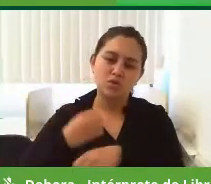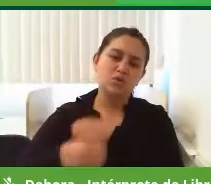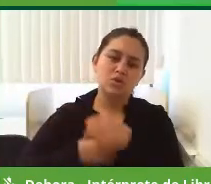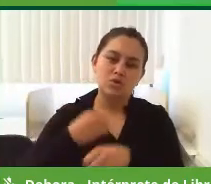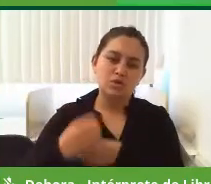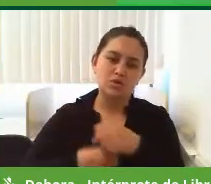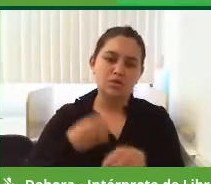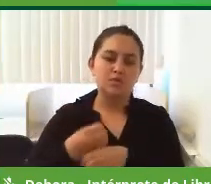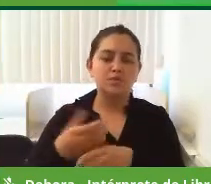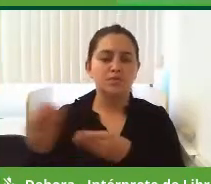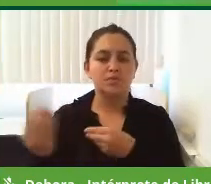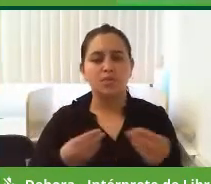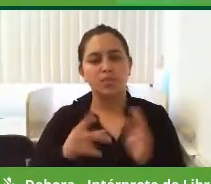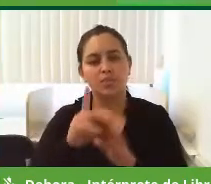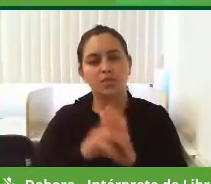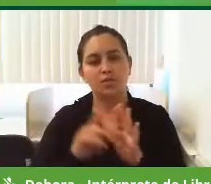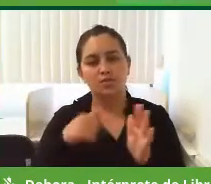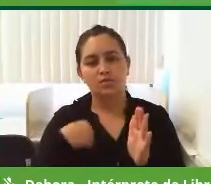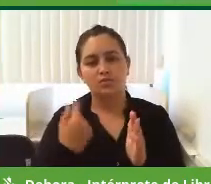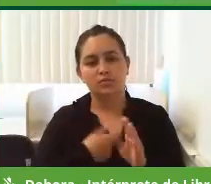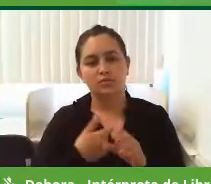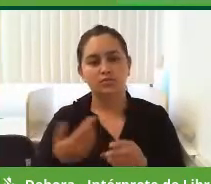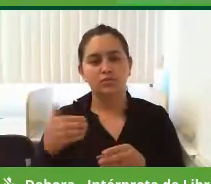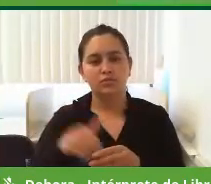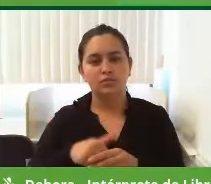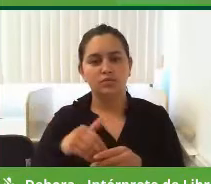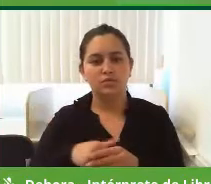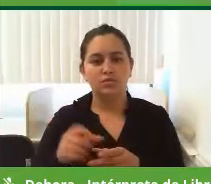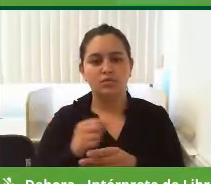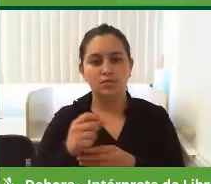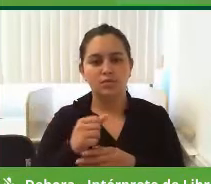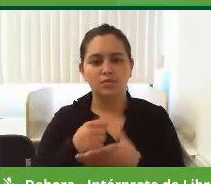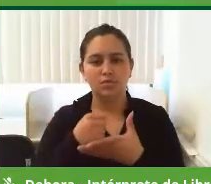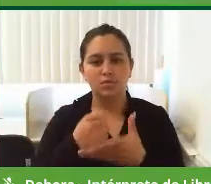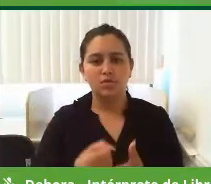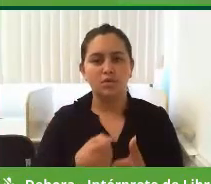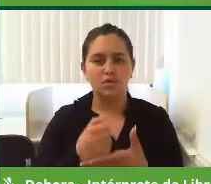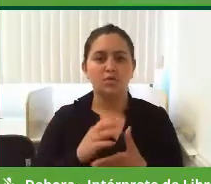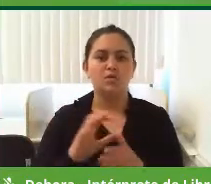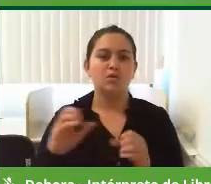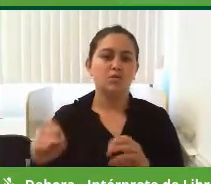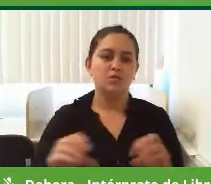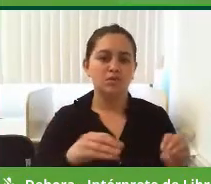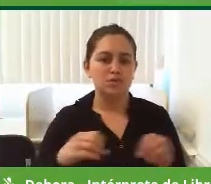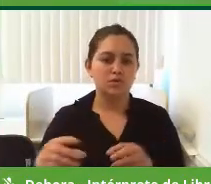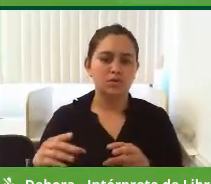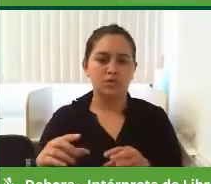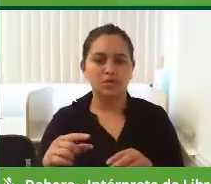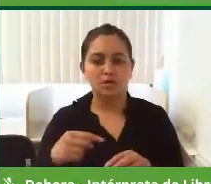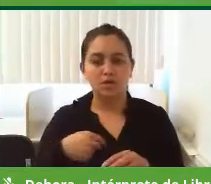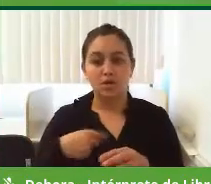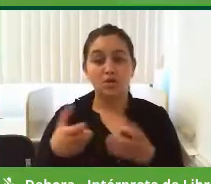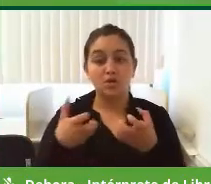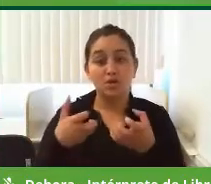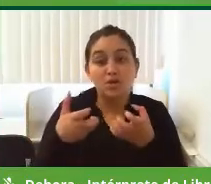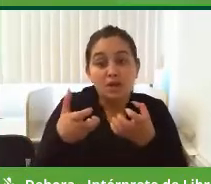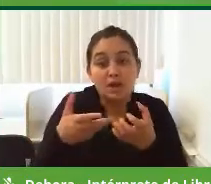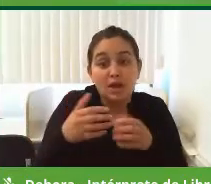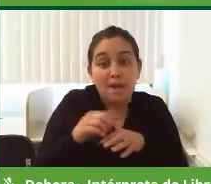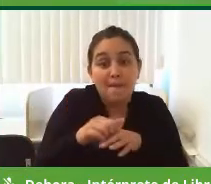Univílio para nós votar o dinheiro para vir para as bolsas de ensino, eu era o que mais estava